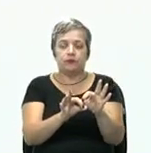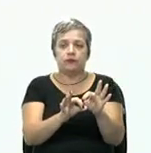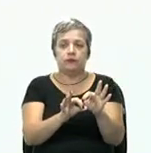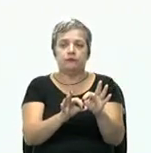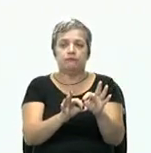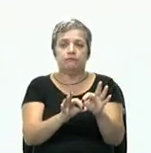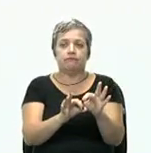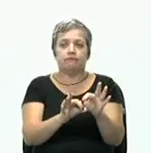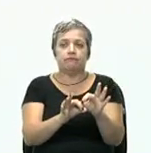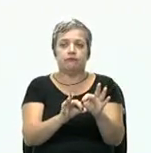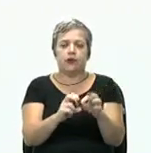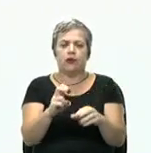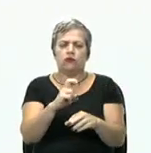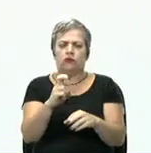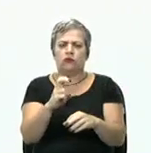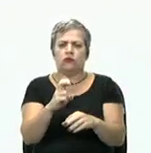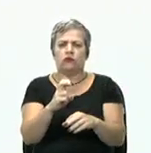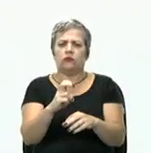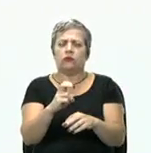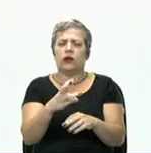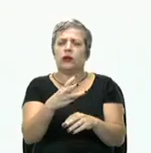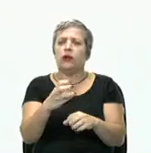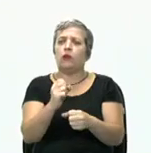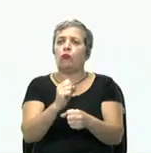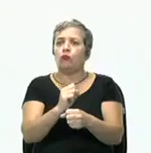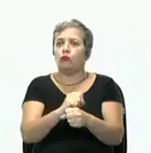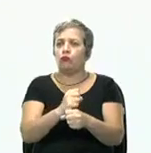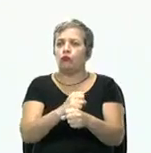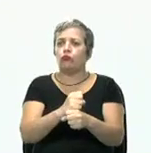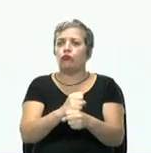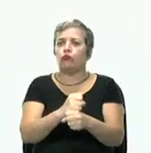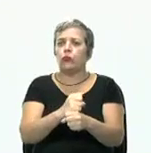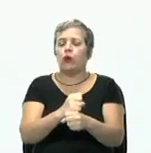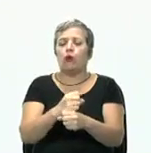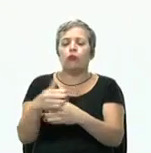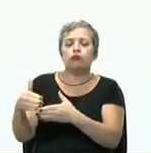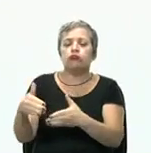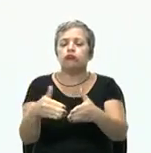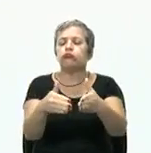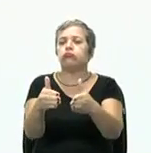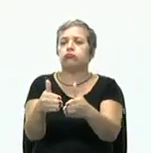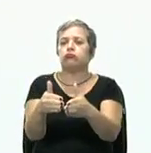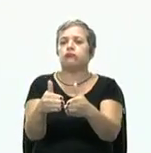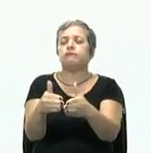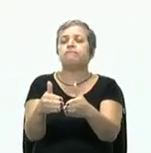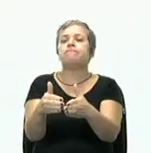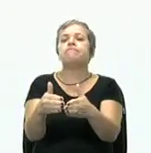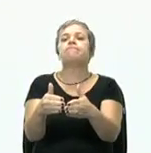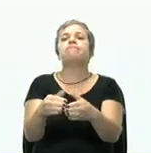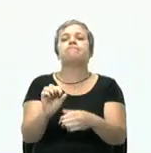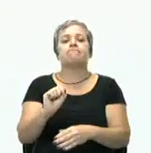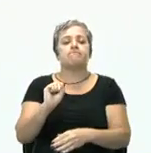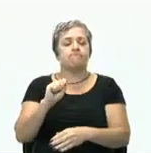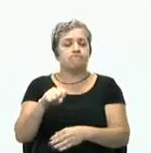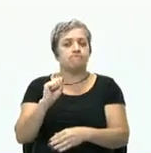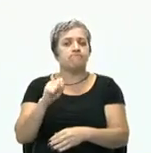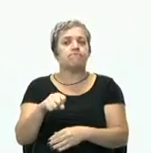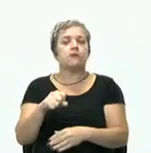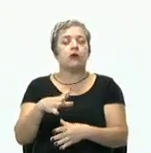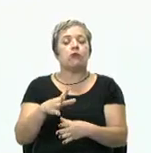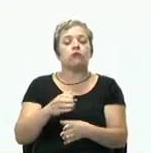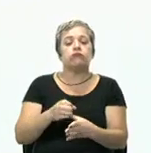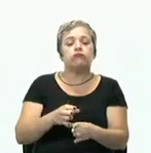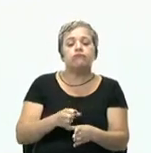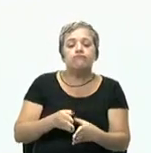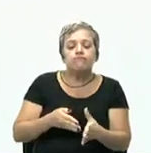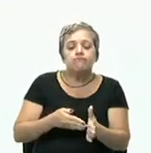de 5, de 3 a 5 anos, serve como um guia a ação. Isso, ele é um guia para